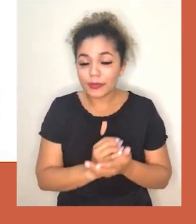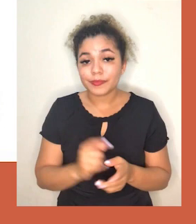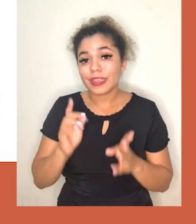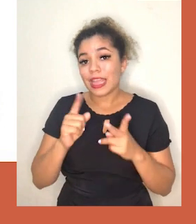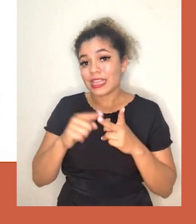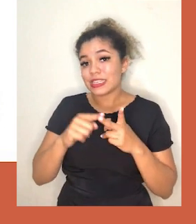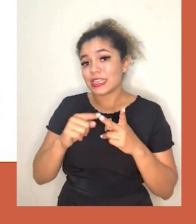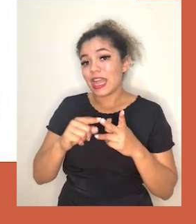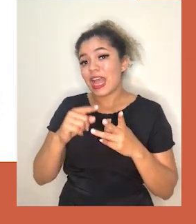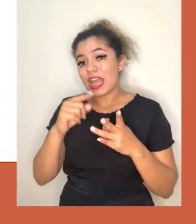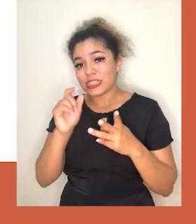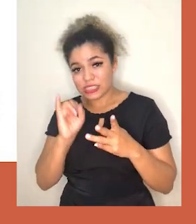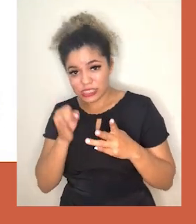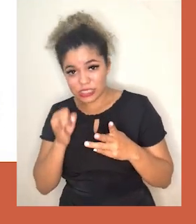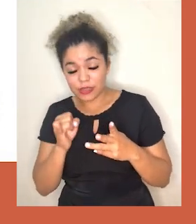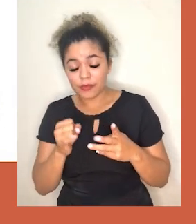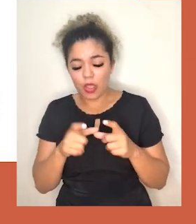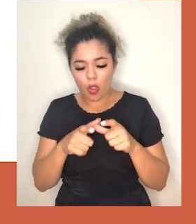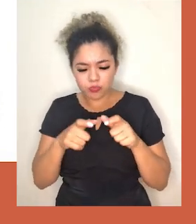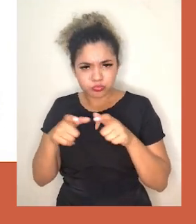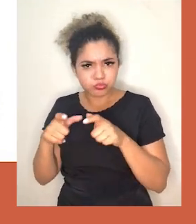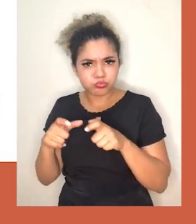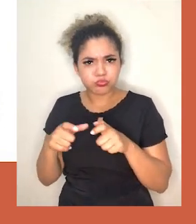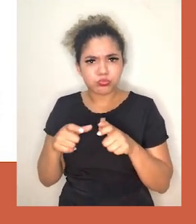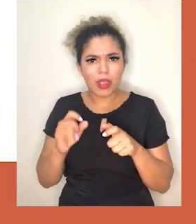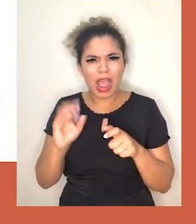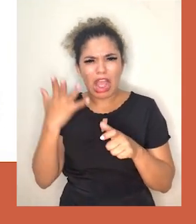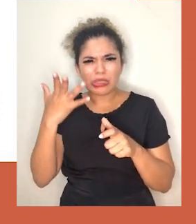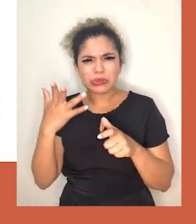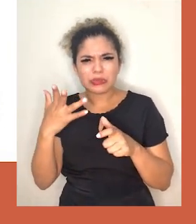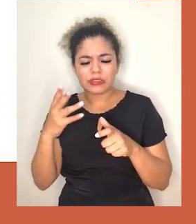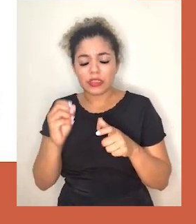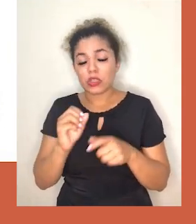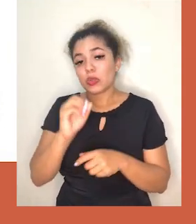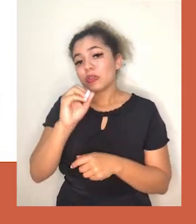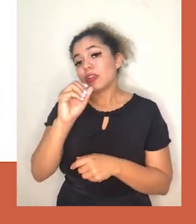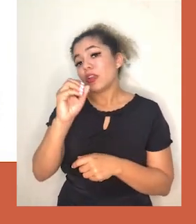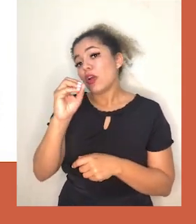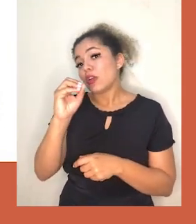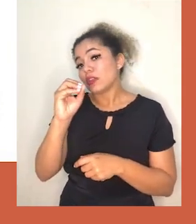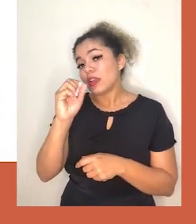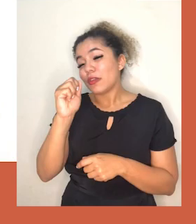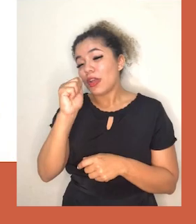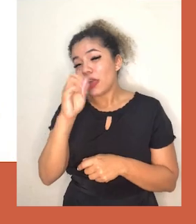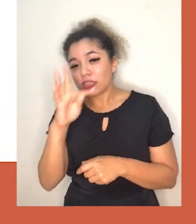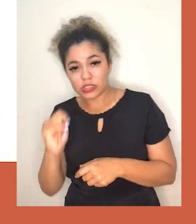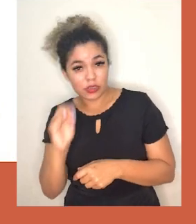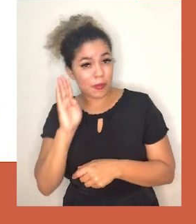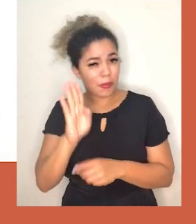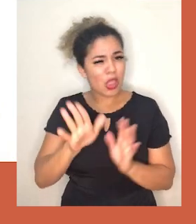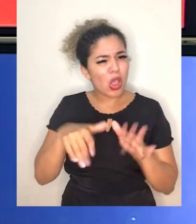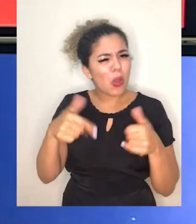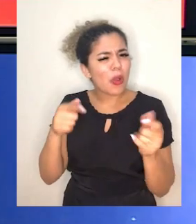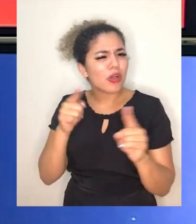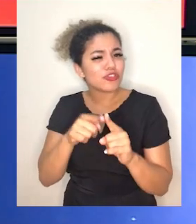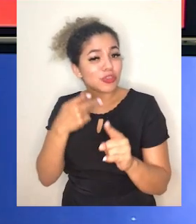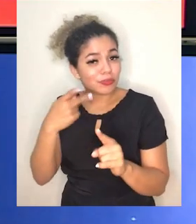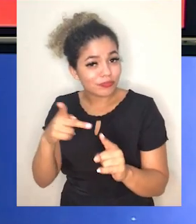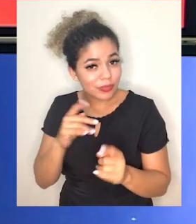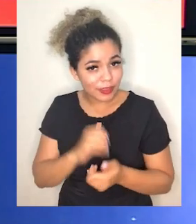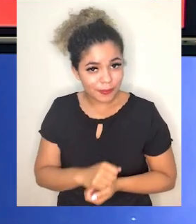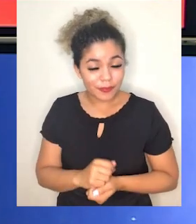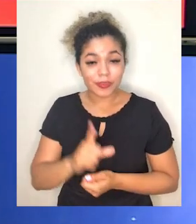Já a Luciane aglutinou com sangue anti-B, com soro anti-B. Então, que tipo sanguíneo que é a Luciane?